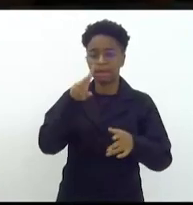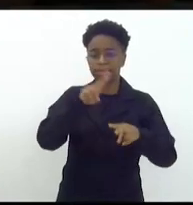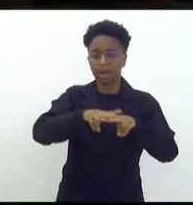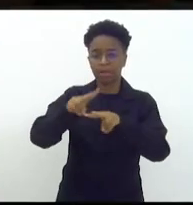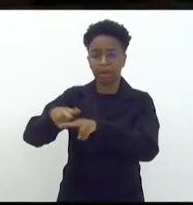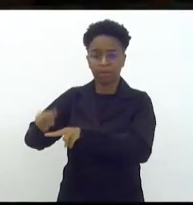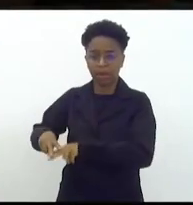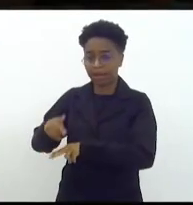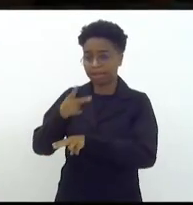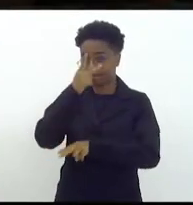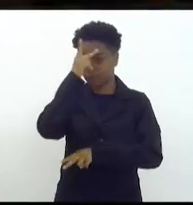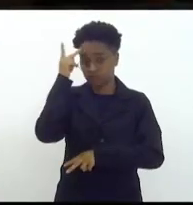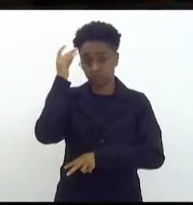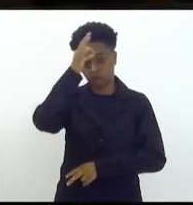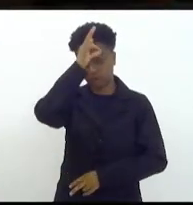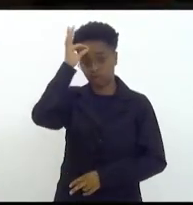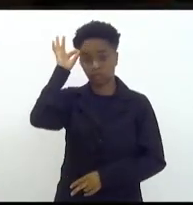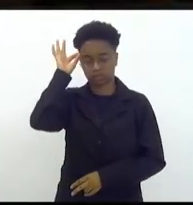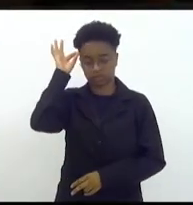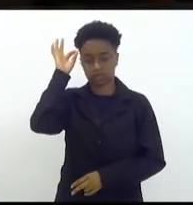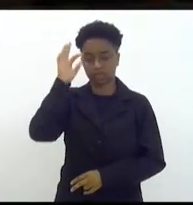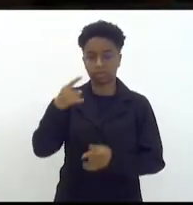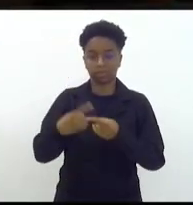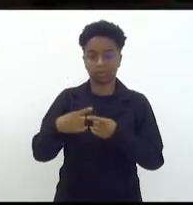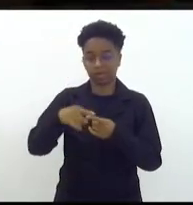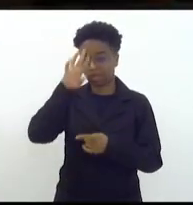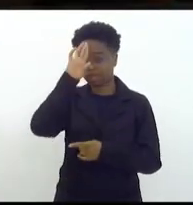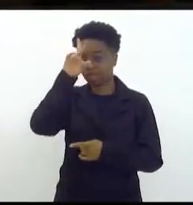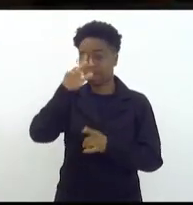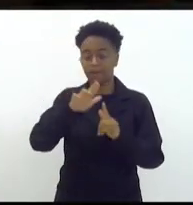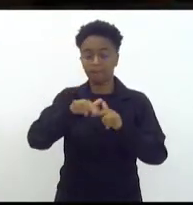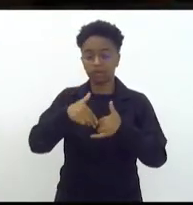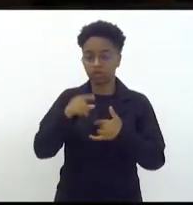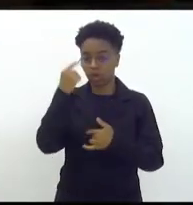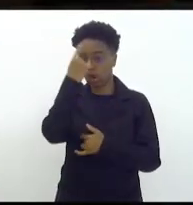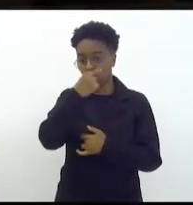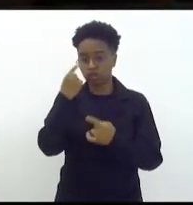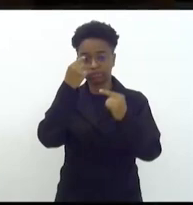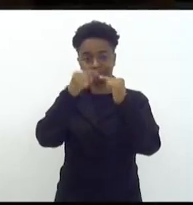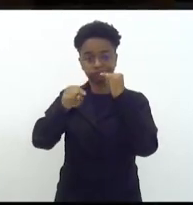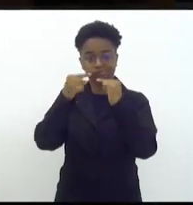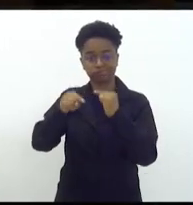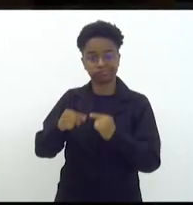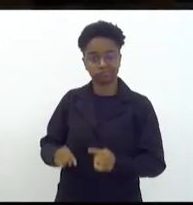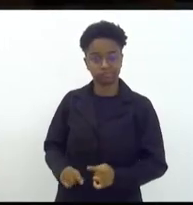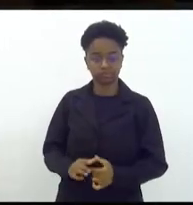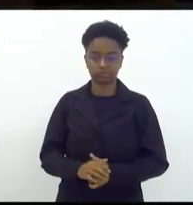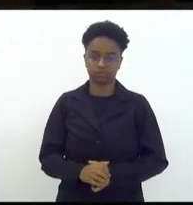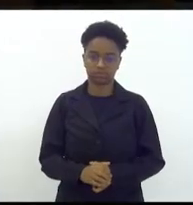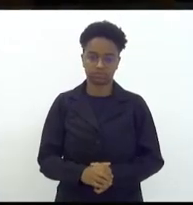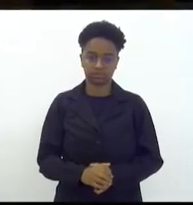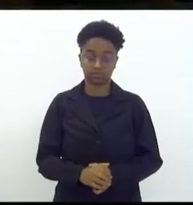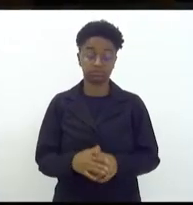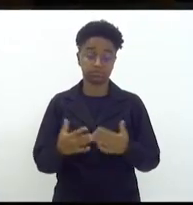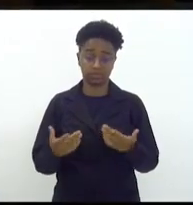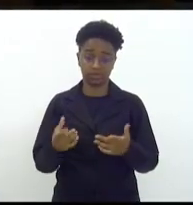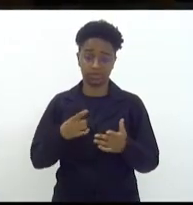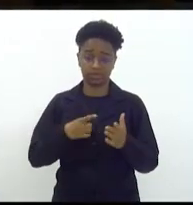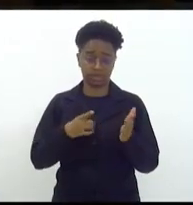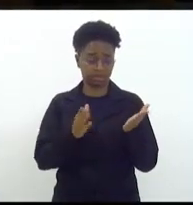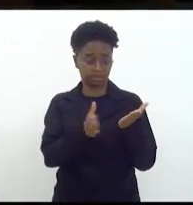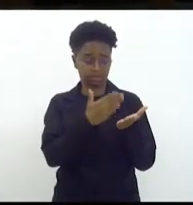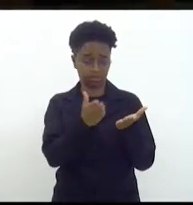presos de prisões equivocadas por causa de reconhecimento em álbuns de fotografia ou seja o reconhecimento